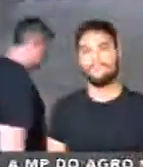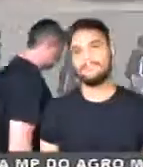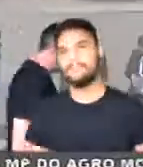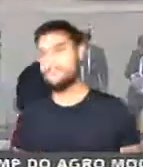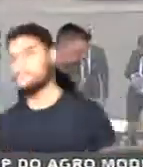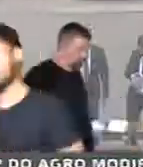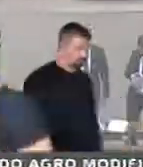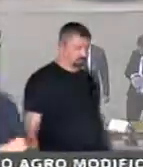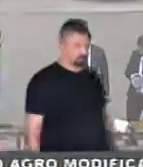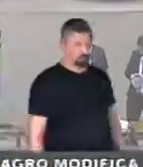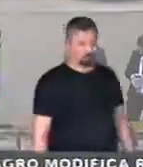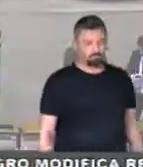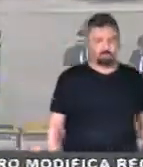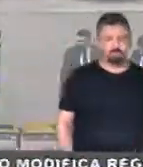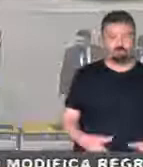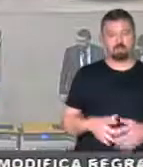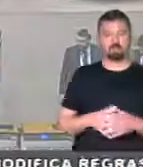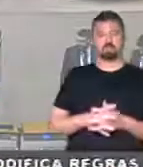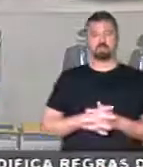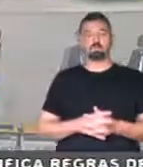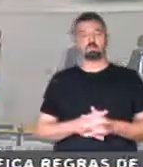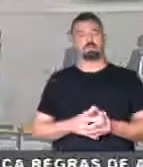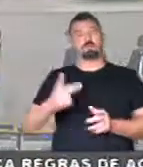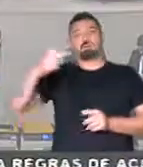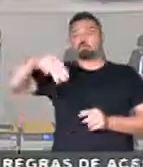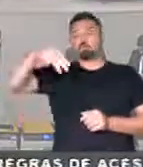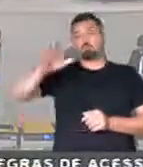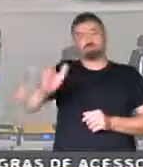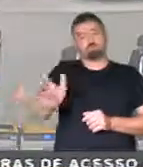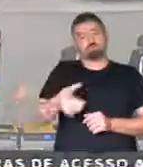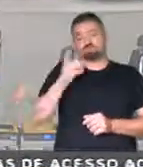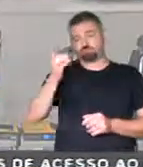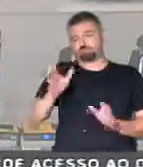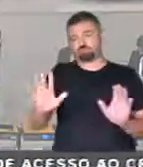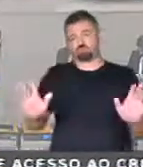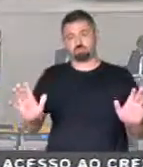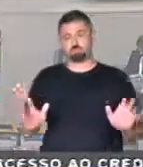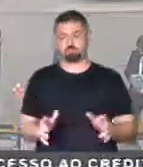deputado. Você teve dois minutos, deputado.